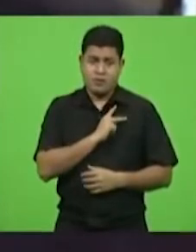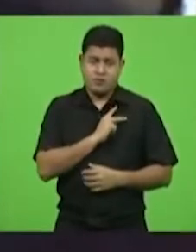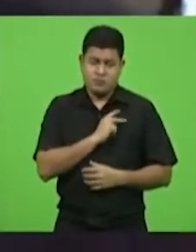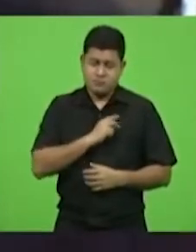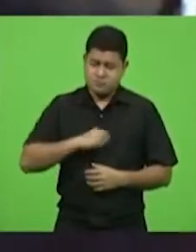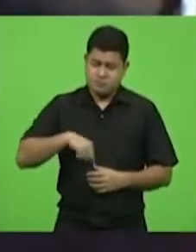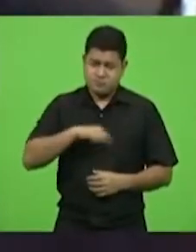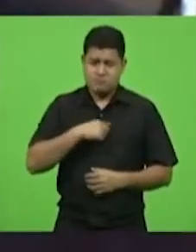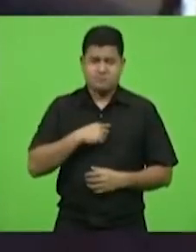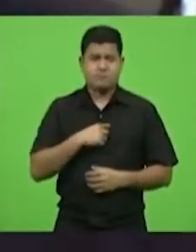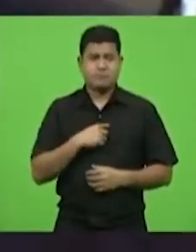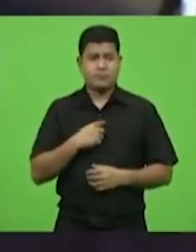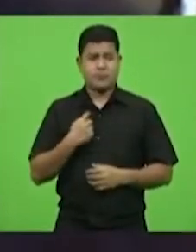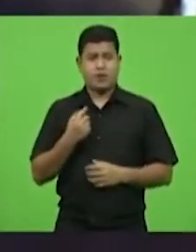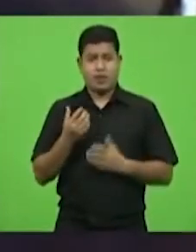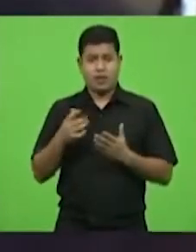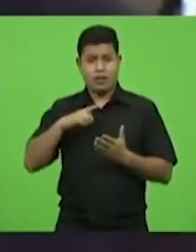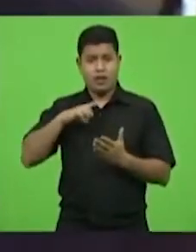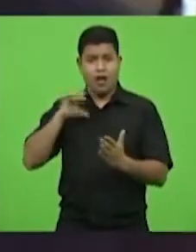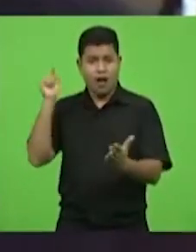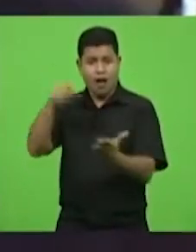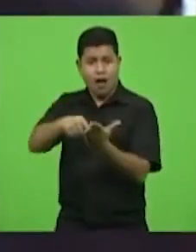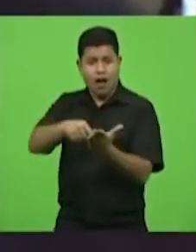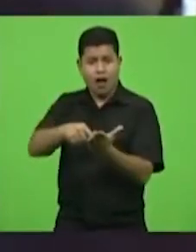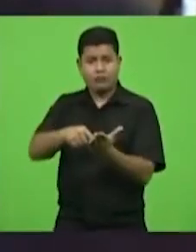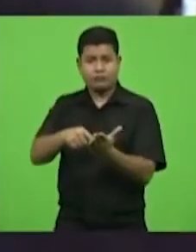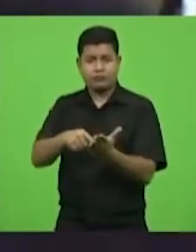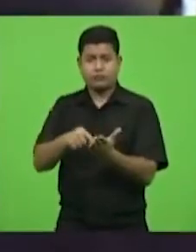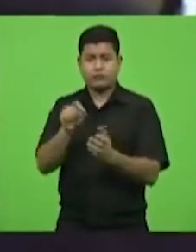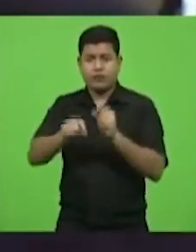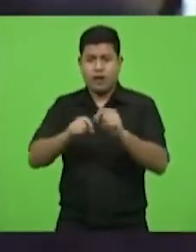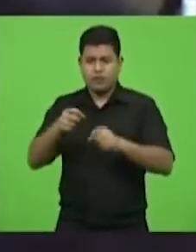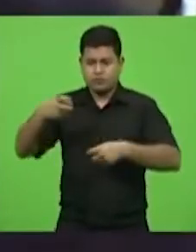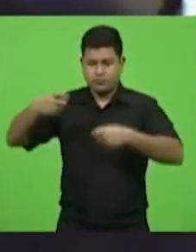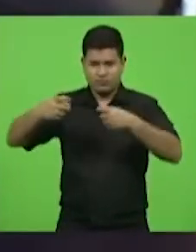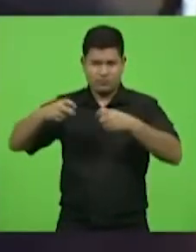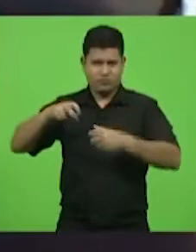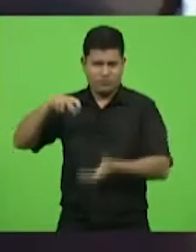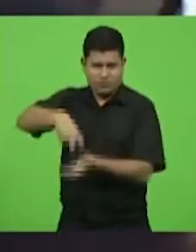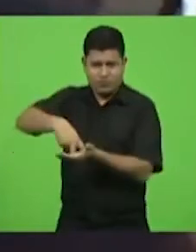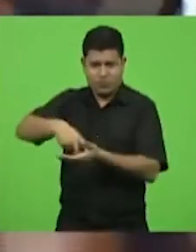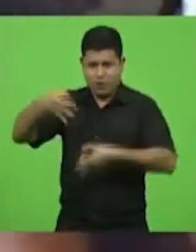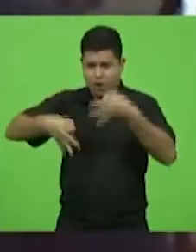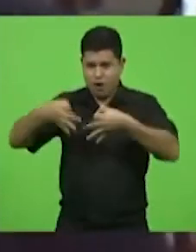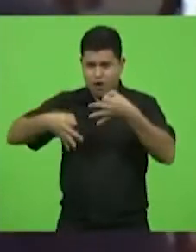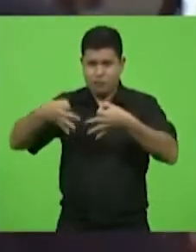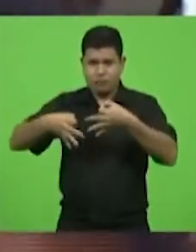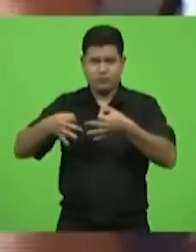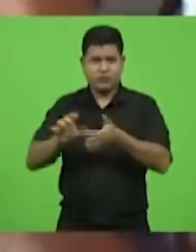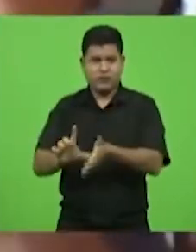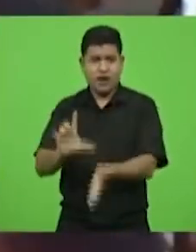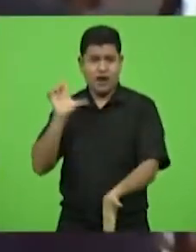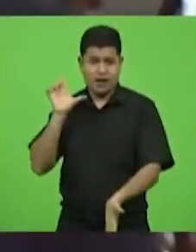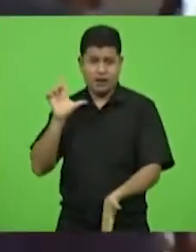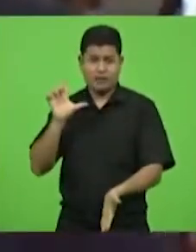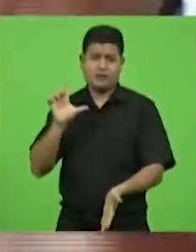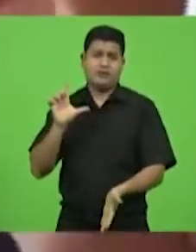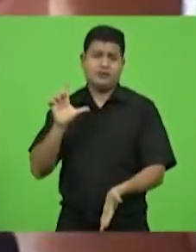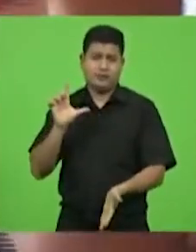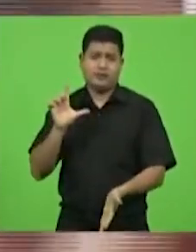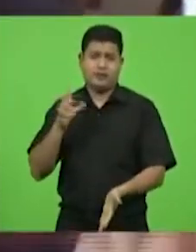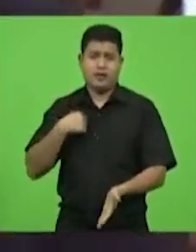sejas alvo de julgamentos antecipados, precipitados e injustos. Que desejo a